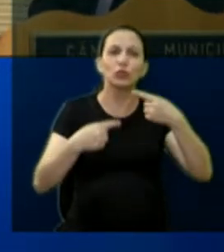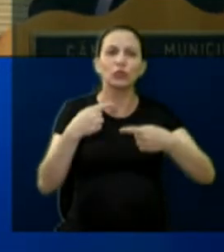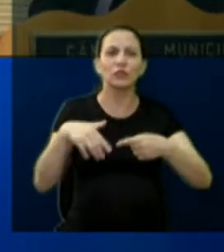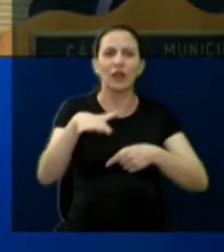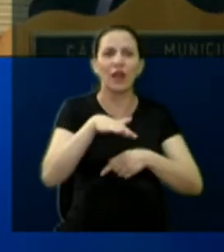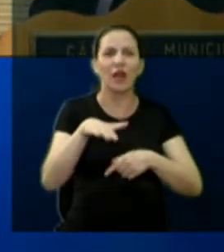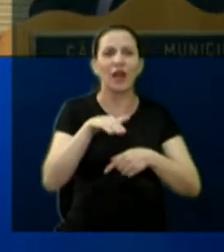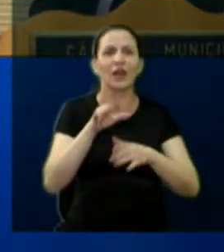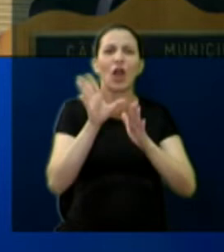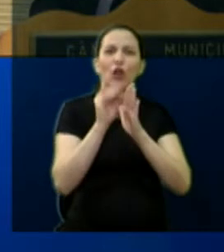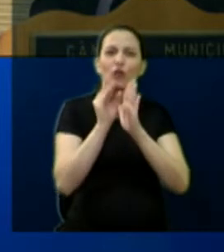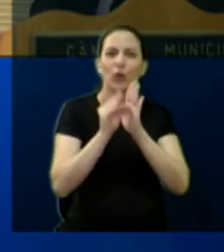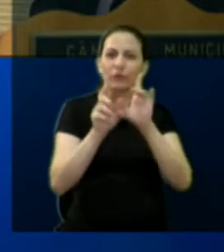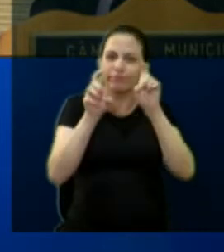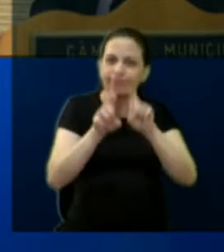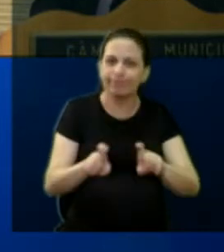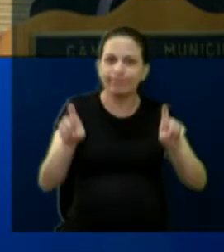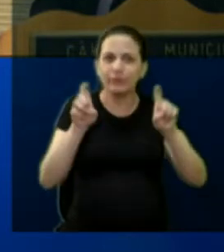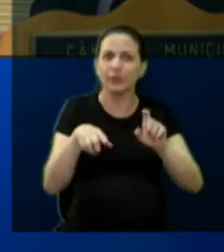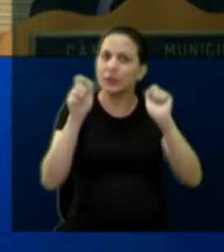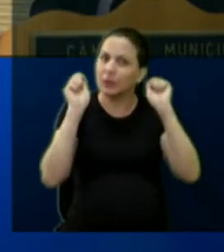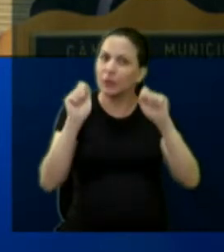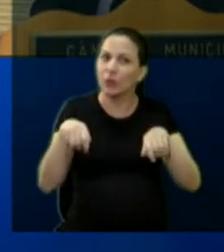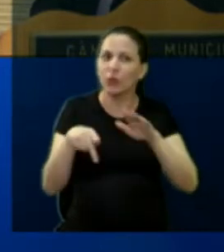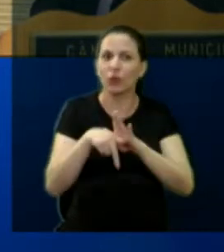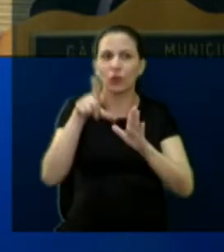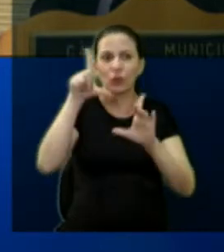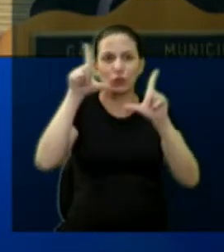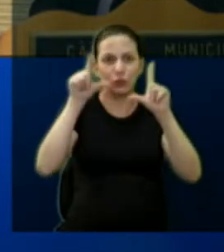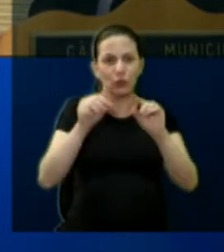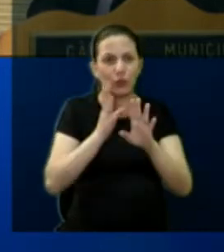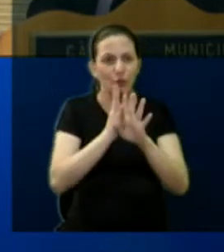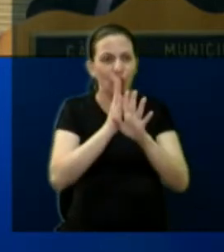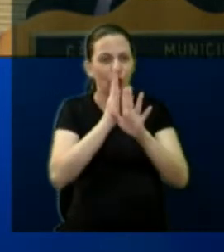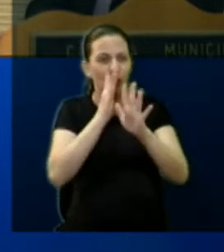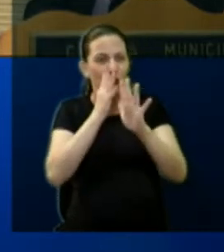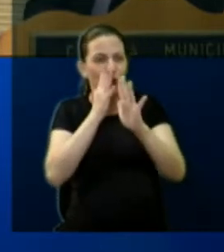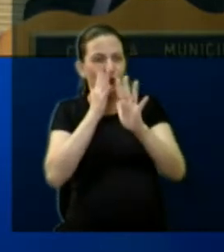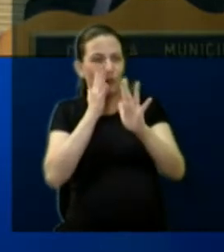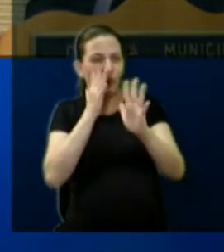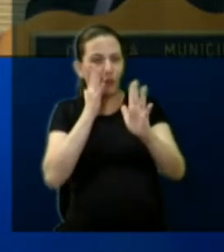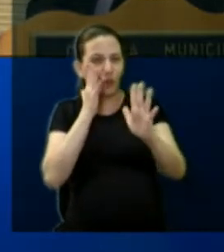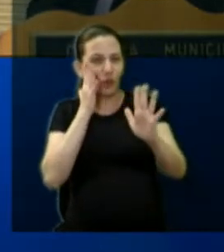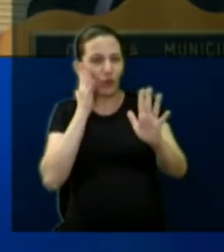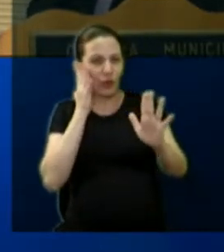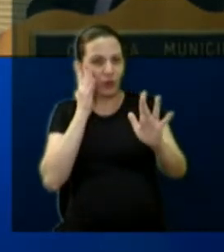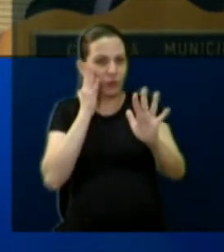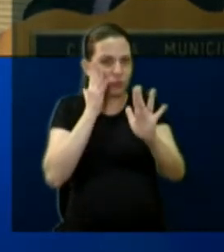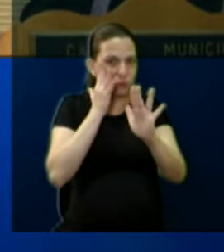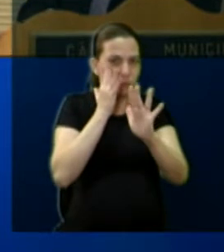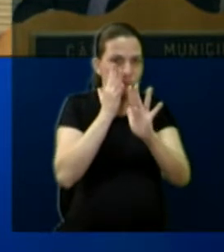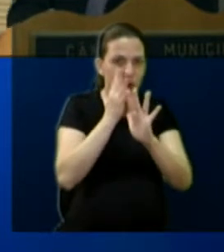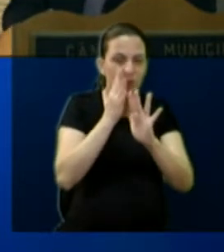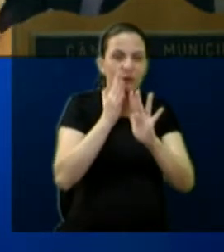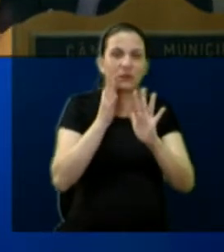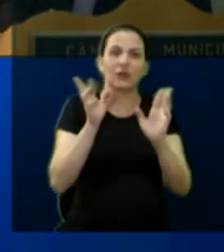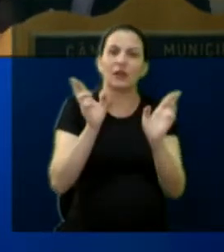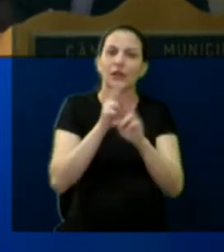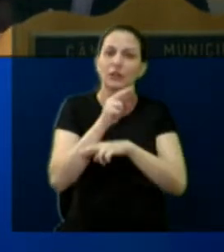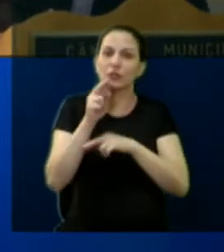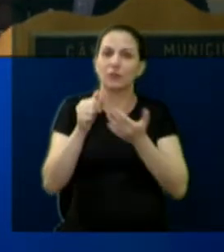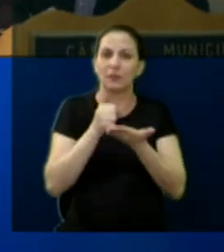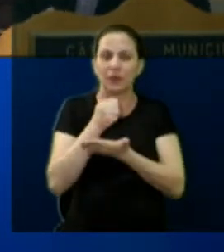sistema informatizado, eficiente para a redução da fila de espera para exames e consultas na rede básica de saúde,